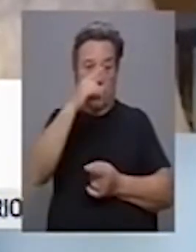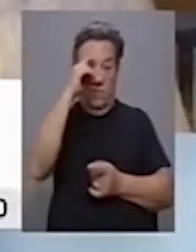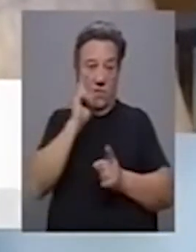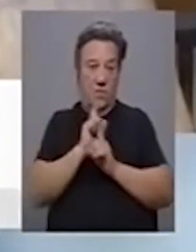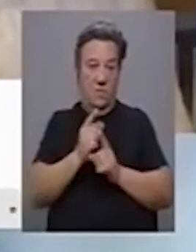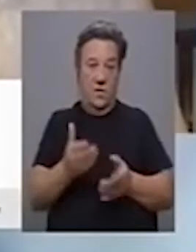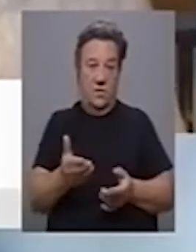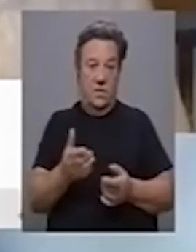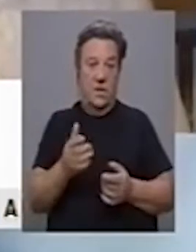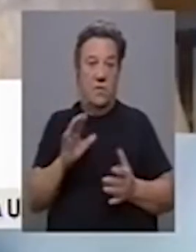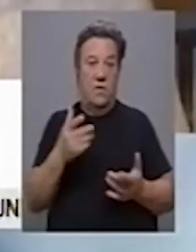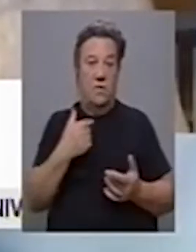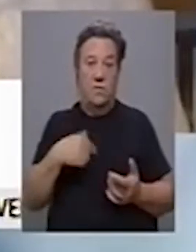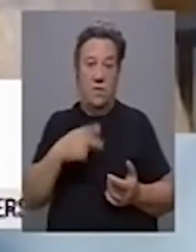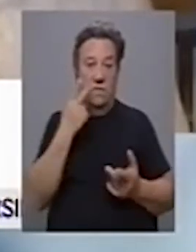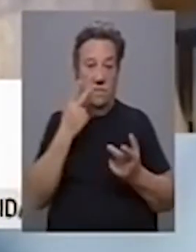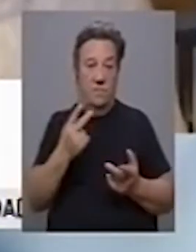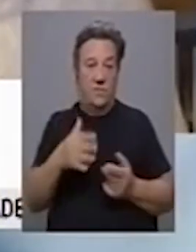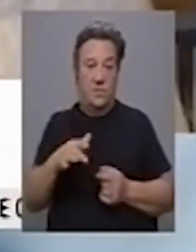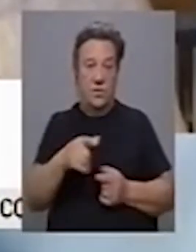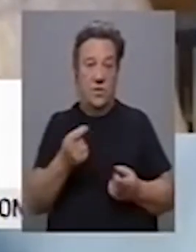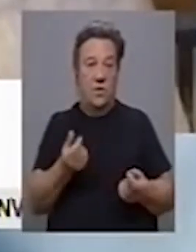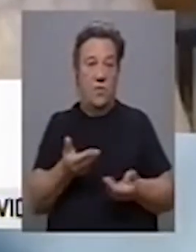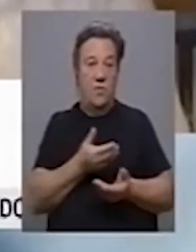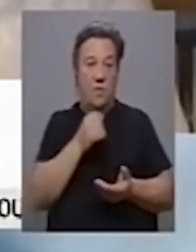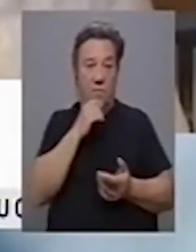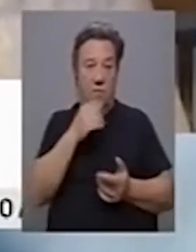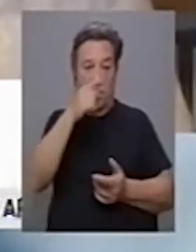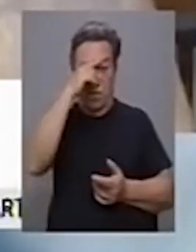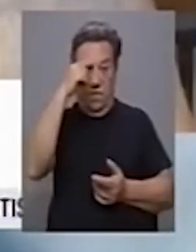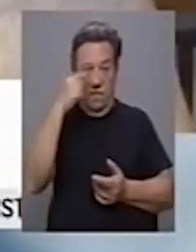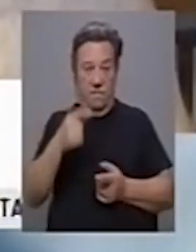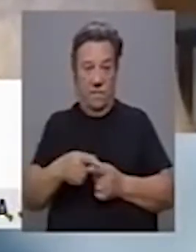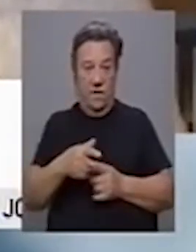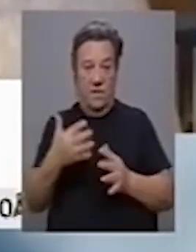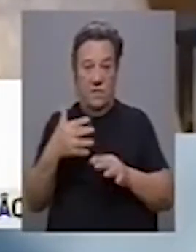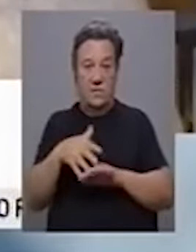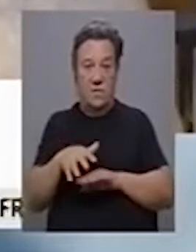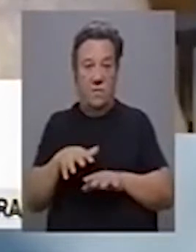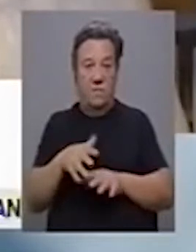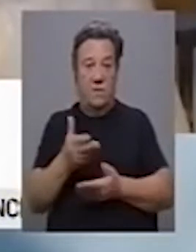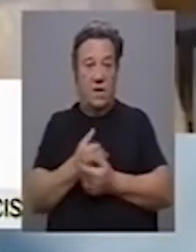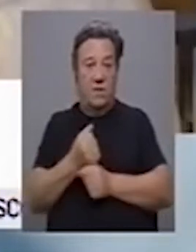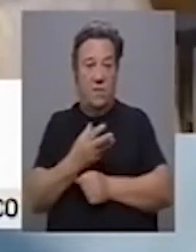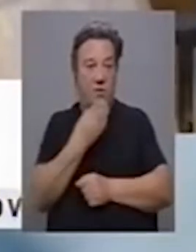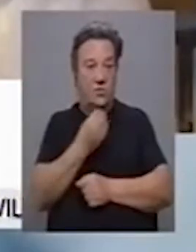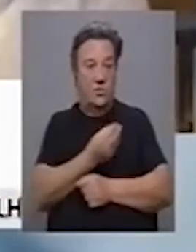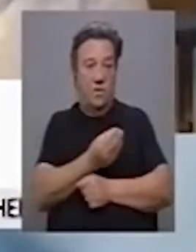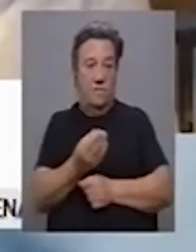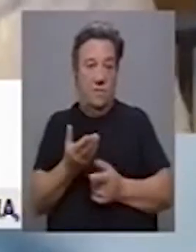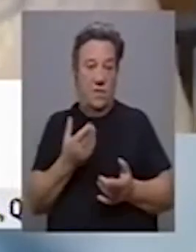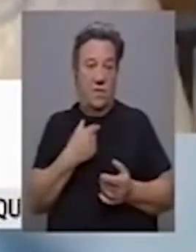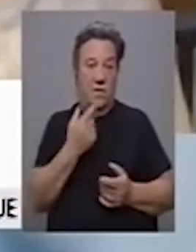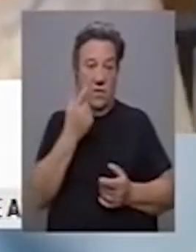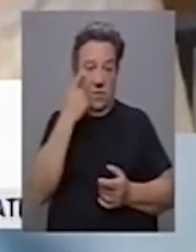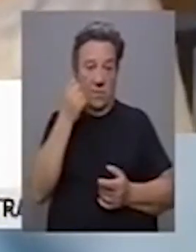como esta, quando nós vemos que a situação económica poderá dificultar a inserção no mercado de trabalho, muitos destes jovens compreendemos que